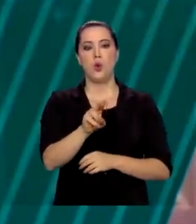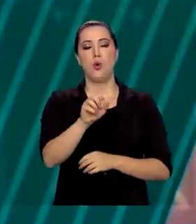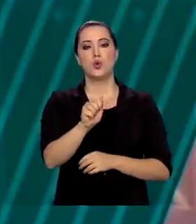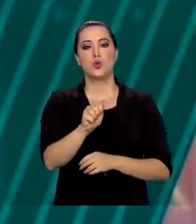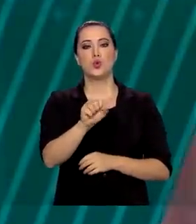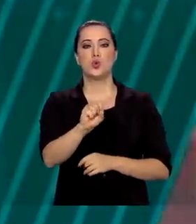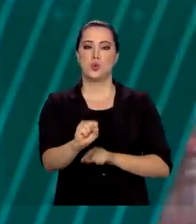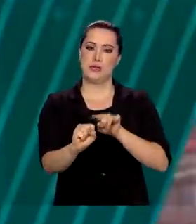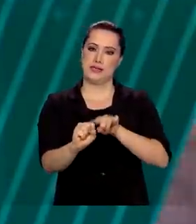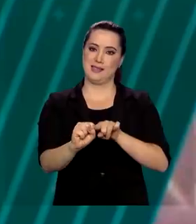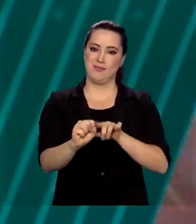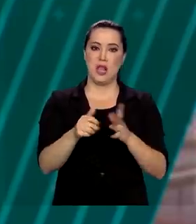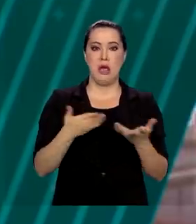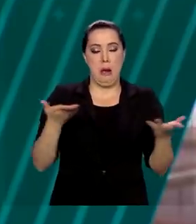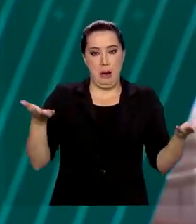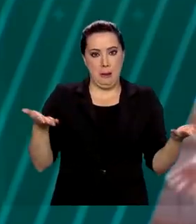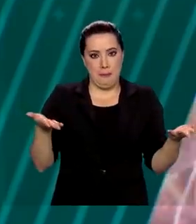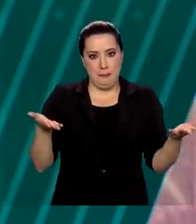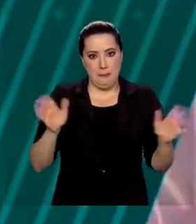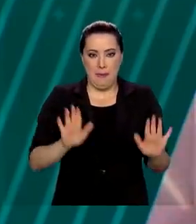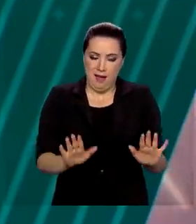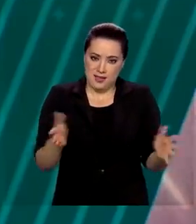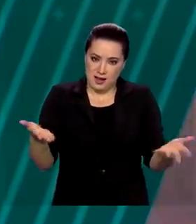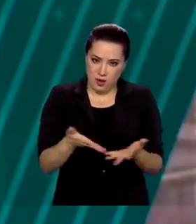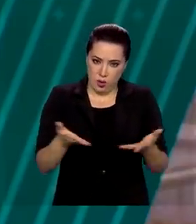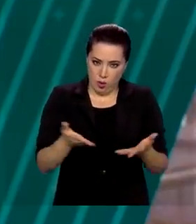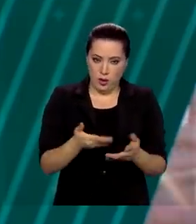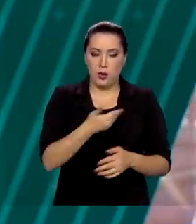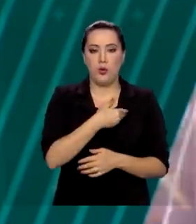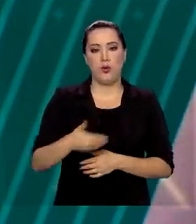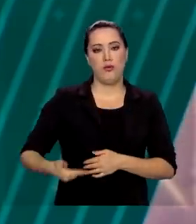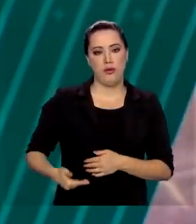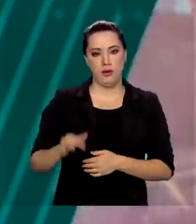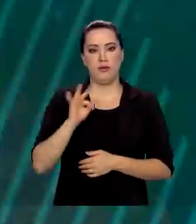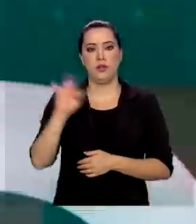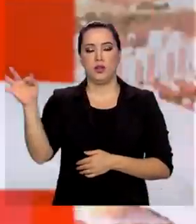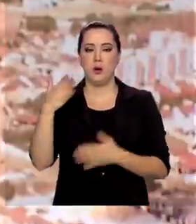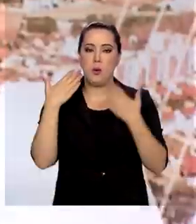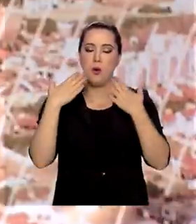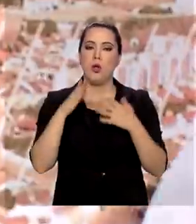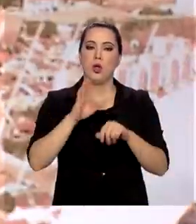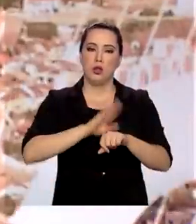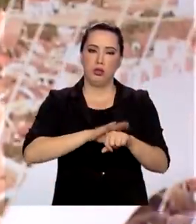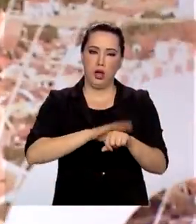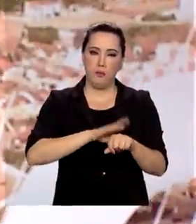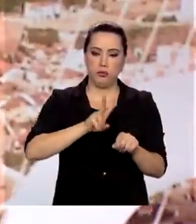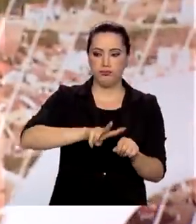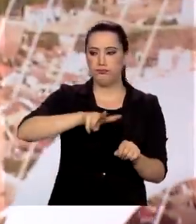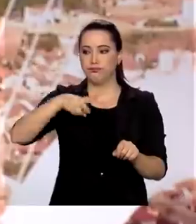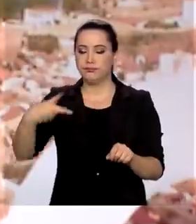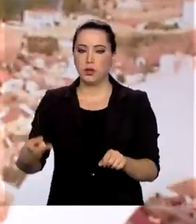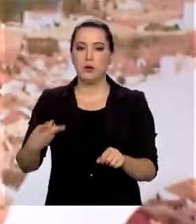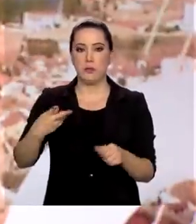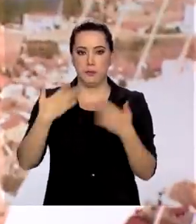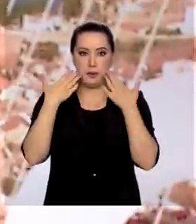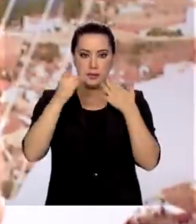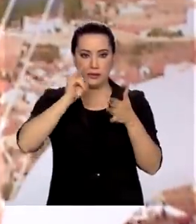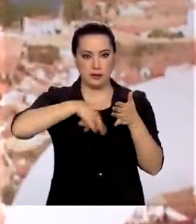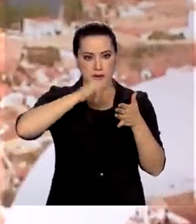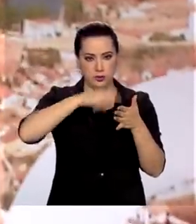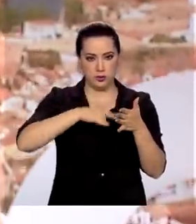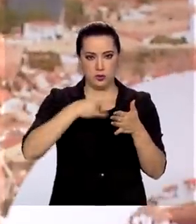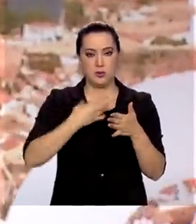Mas, nesse período de pandemia, o governo federal prorrogou a data para a apresentação dos documentos necessários para continuar